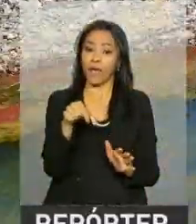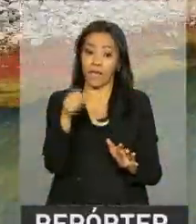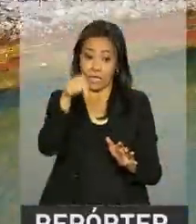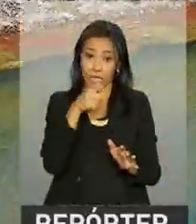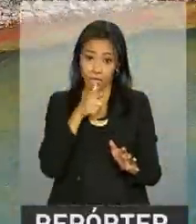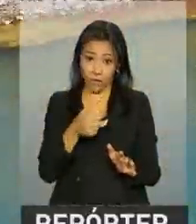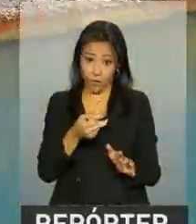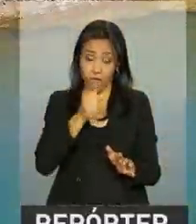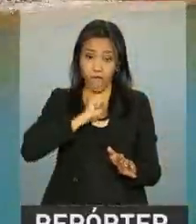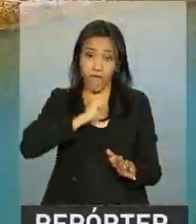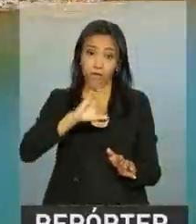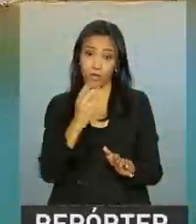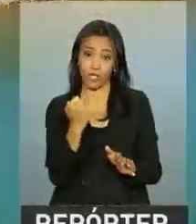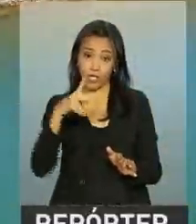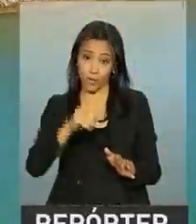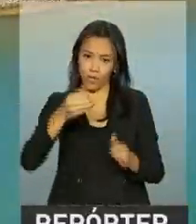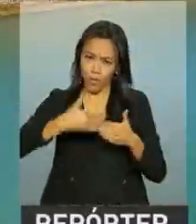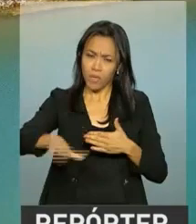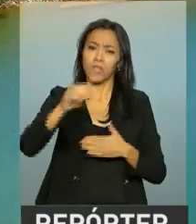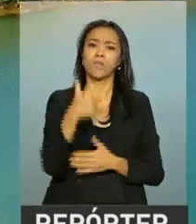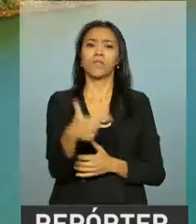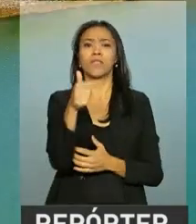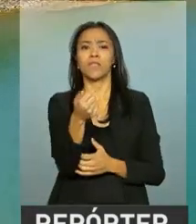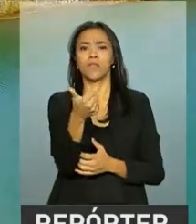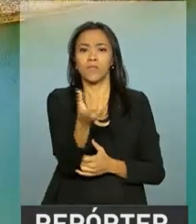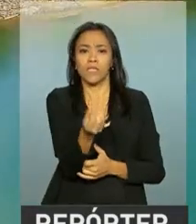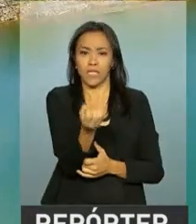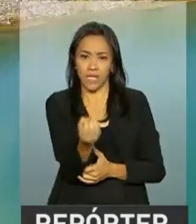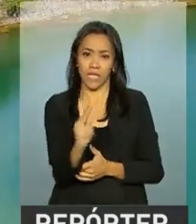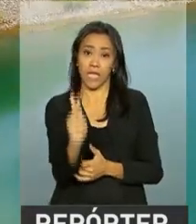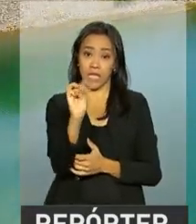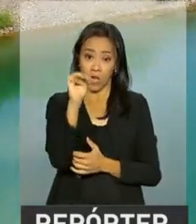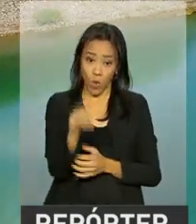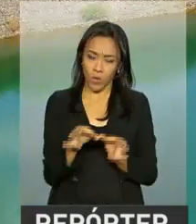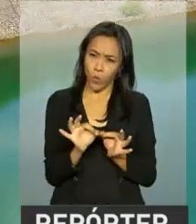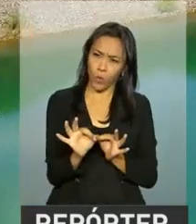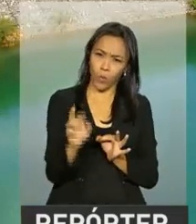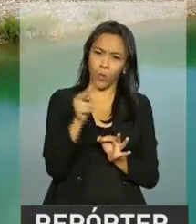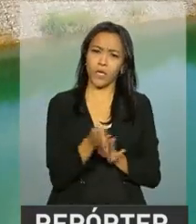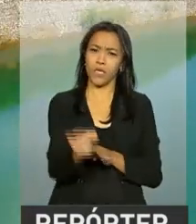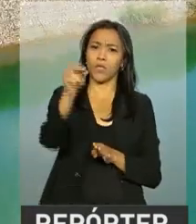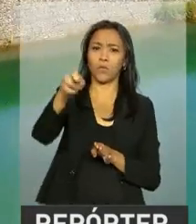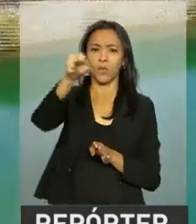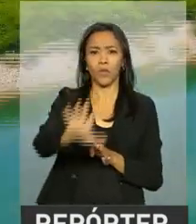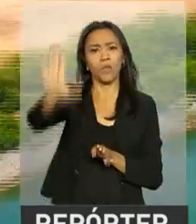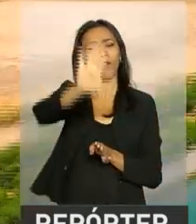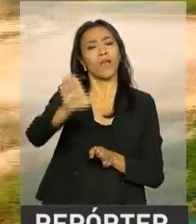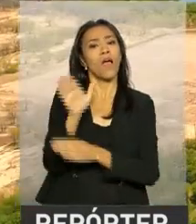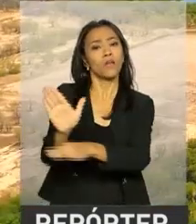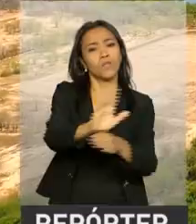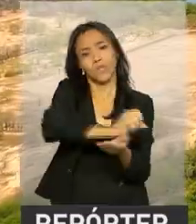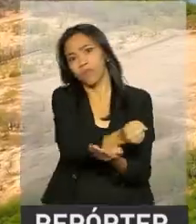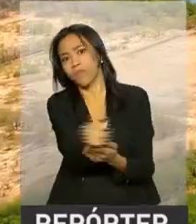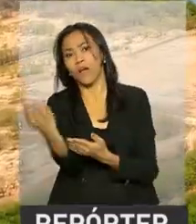do Velho Chico vão começar um caminho de 260 quilômetros, cortando o sertão e atendendo milhões de pessoas